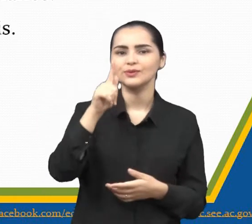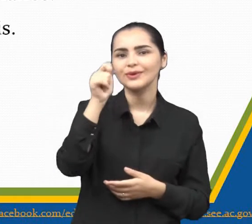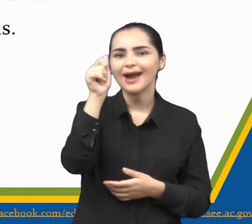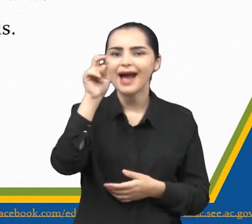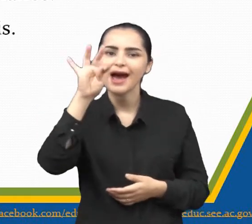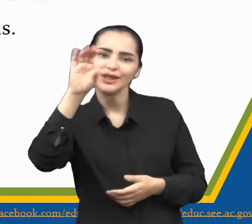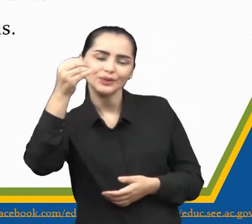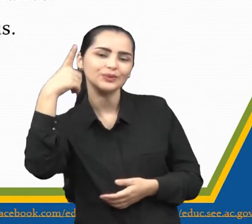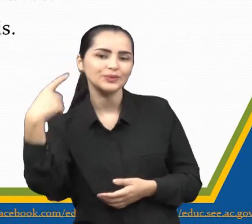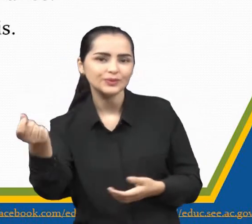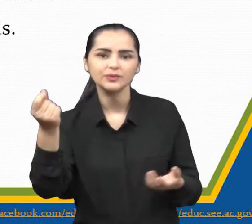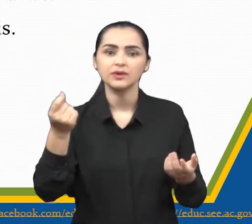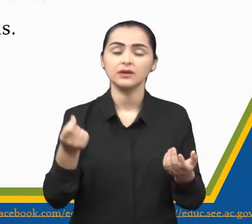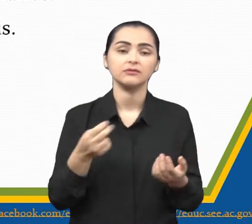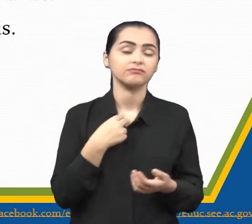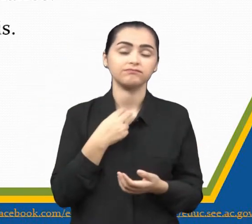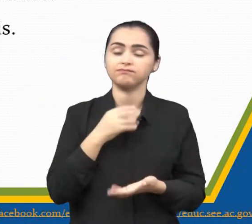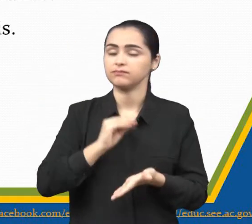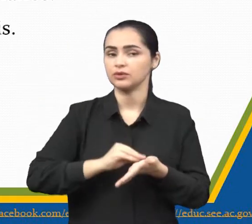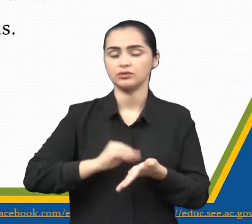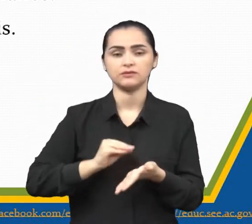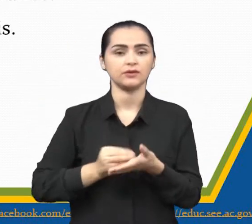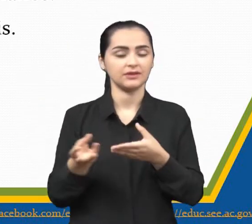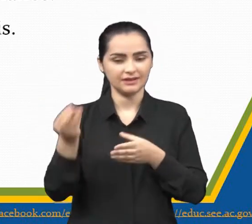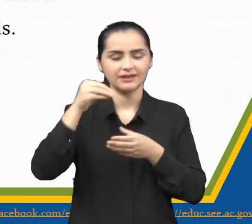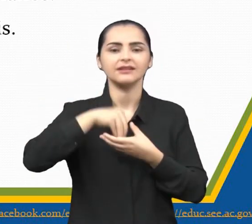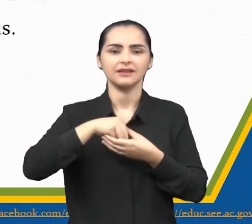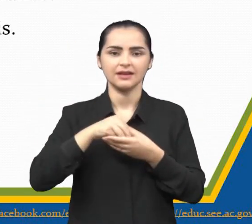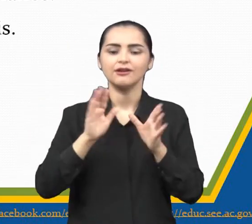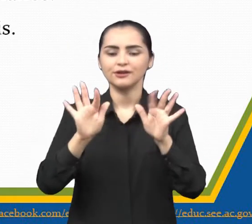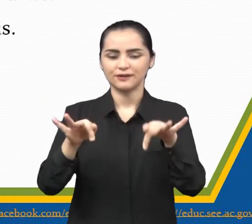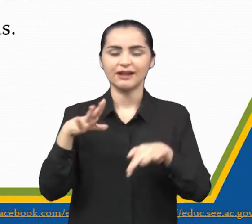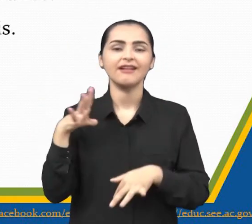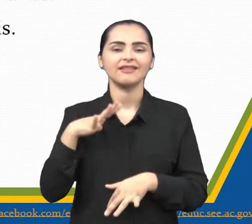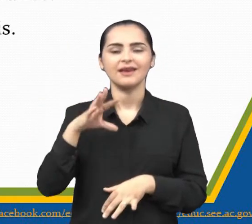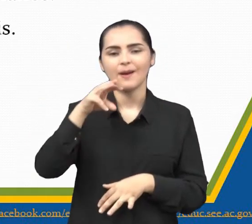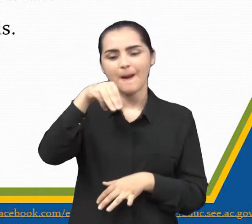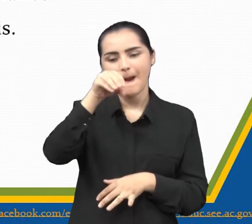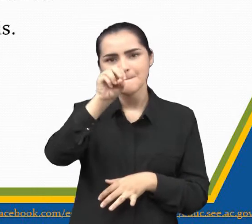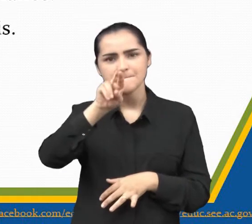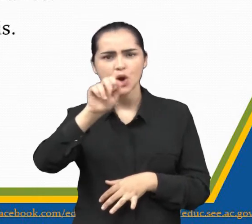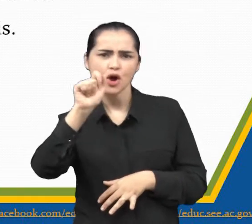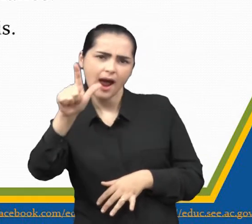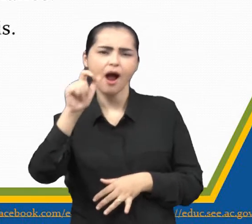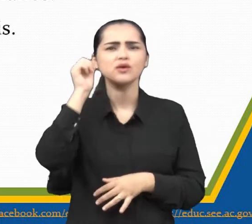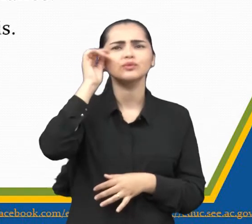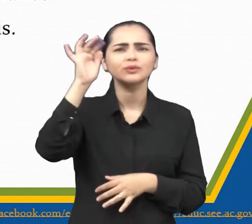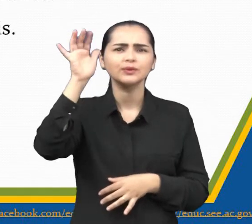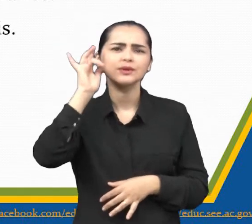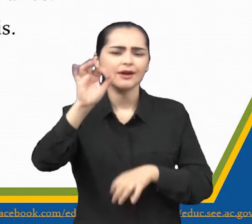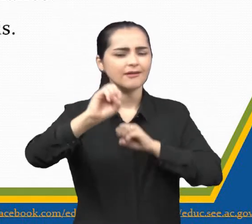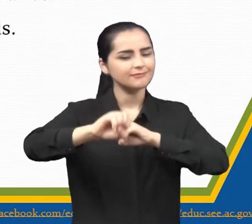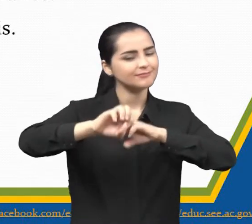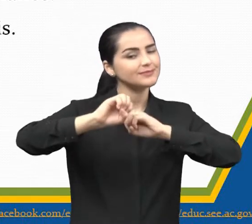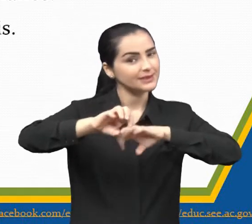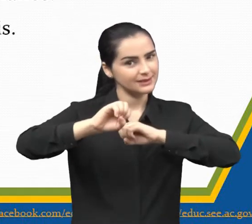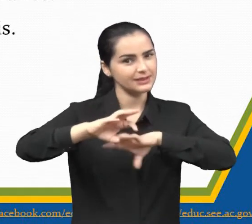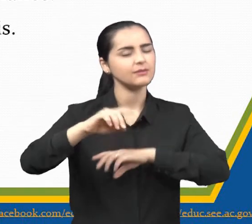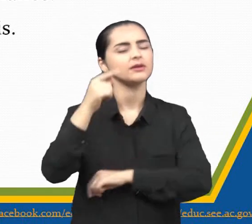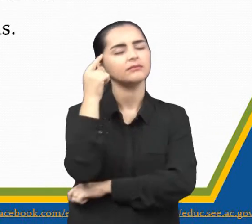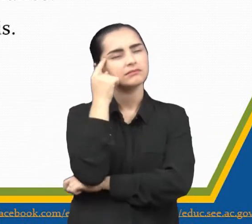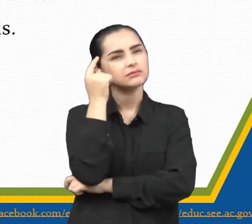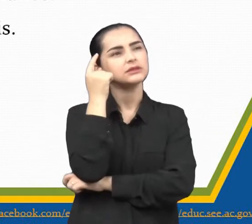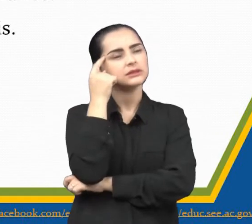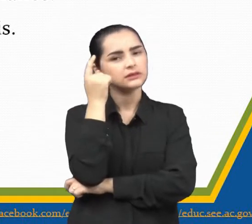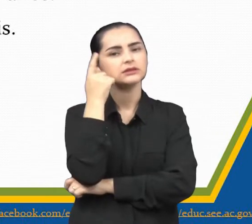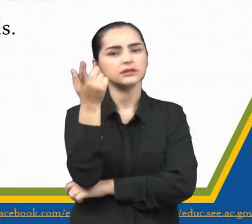E outro tópico que não pode faltar, outro elemento, ó, que no final tem uma moral. Toda fábula tem uma moral, que é o ensinamento para reflexão